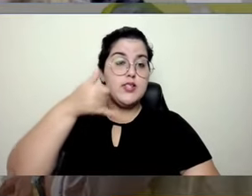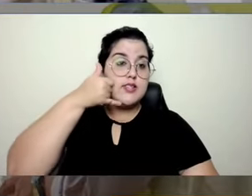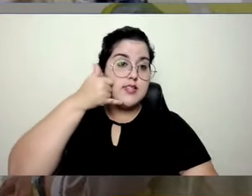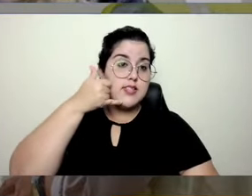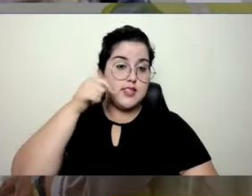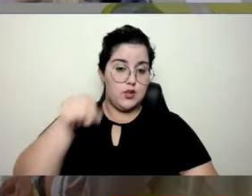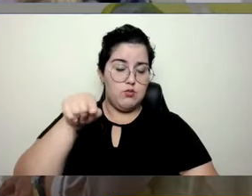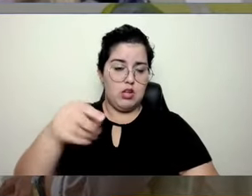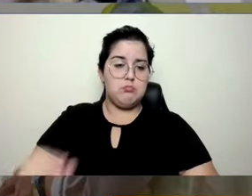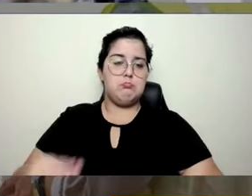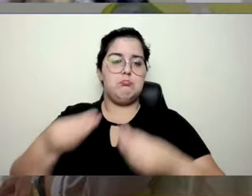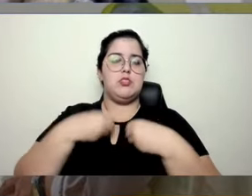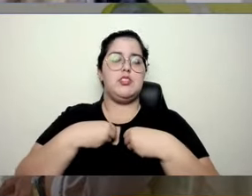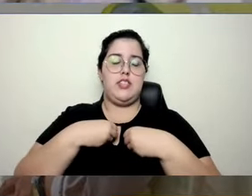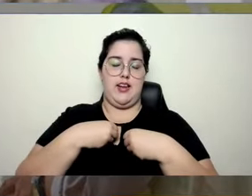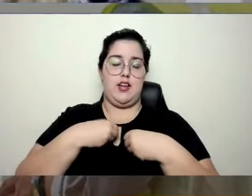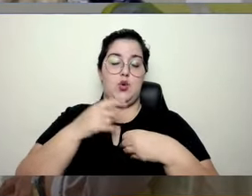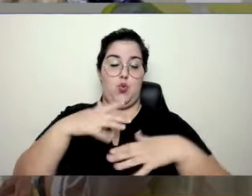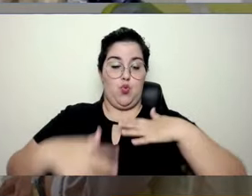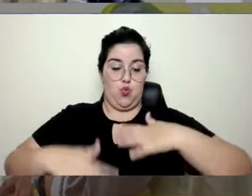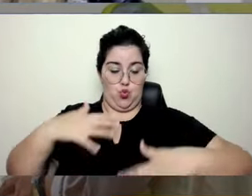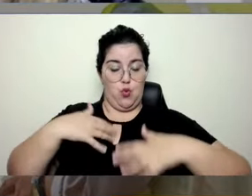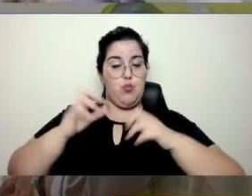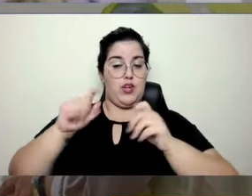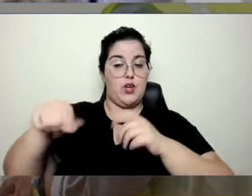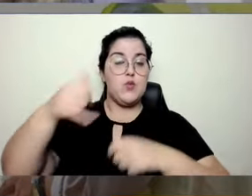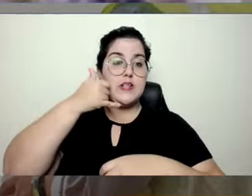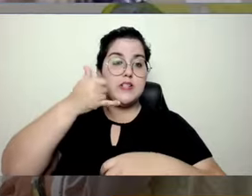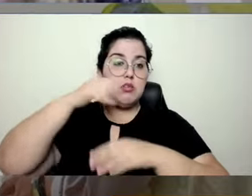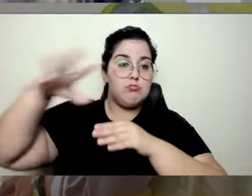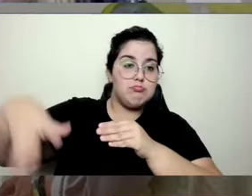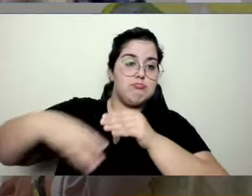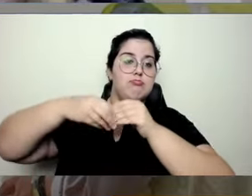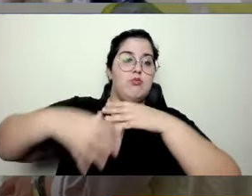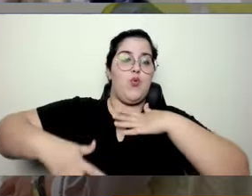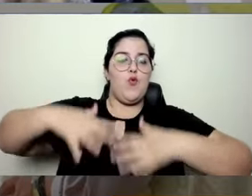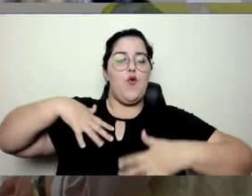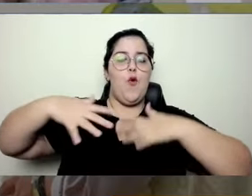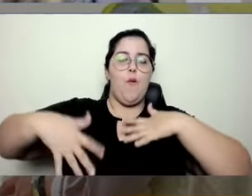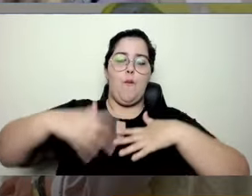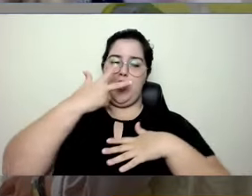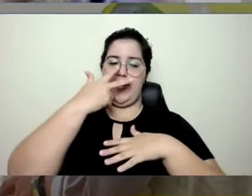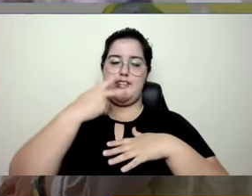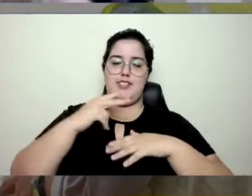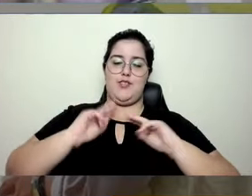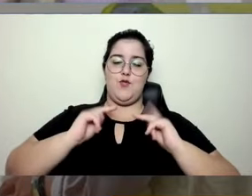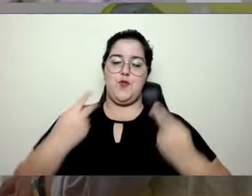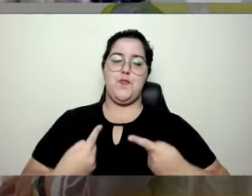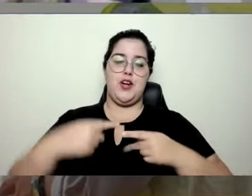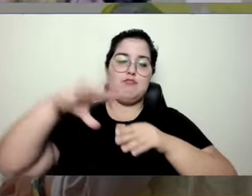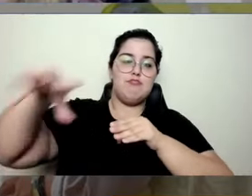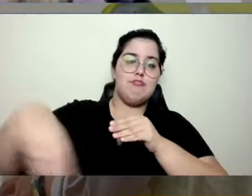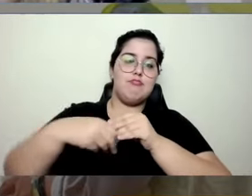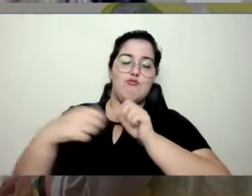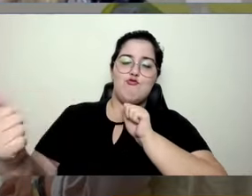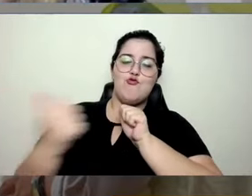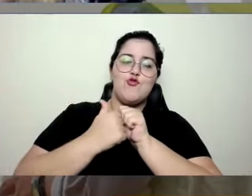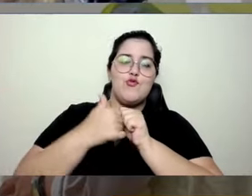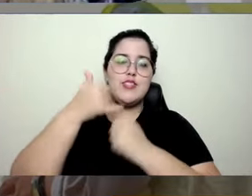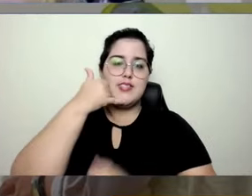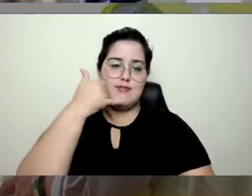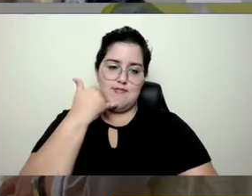fora do biológico para a tecnologia. É uma extensão do humano. Então, a gente sempre quis fazer coisas